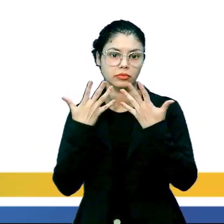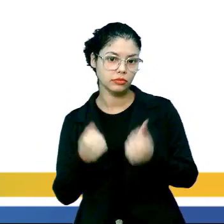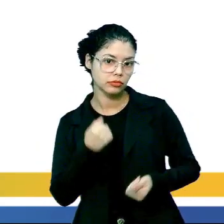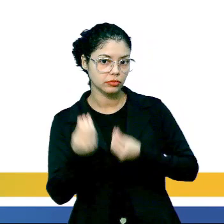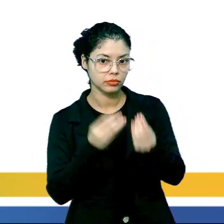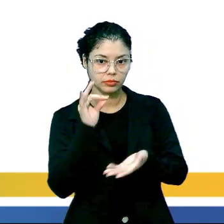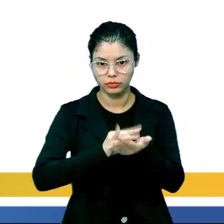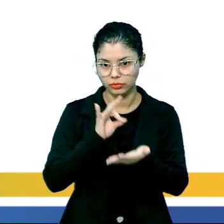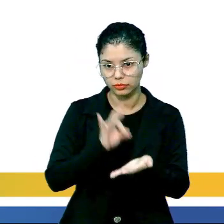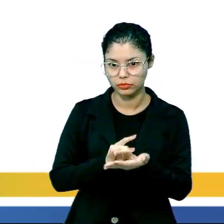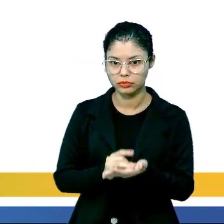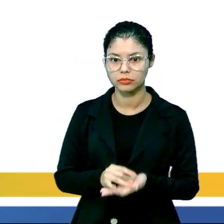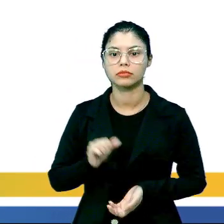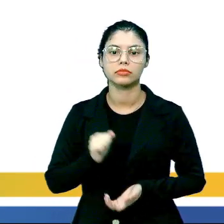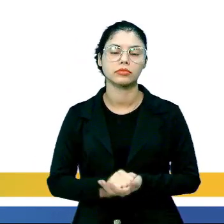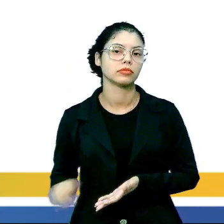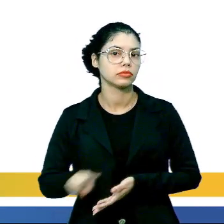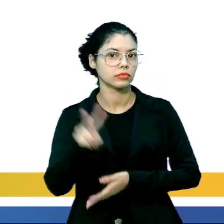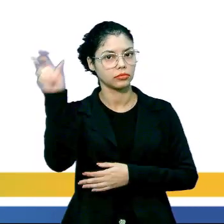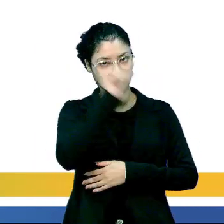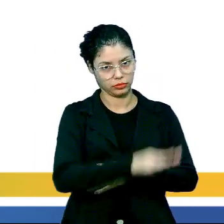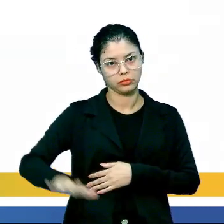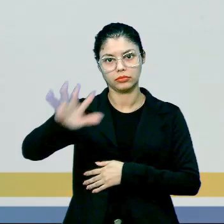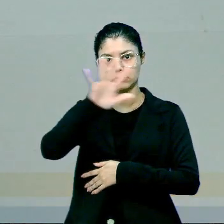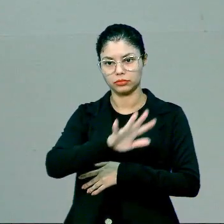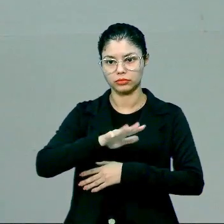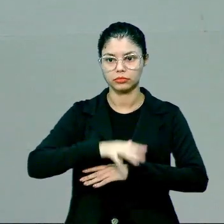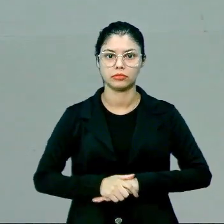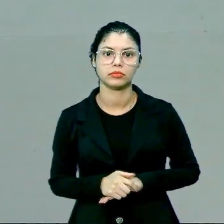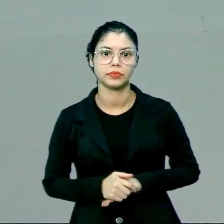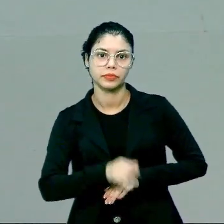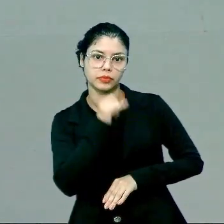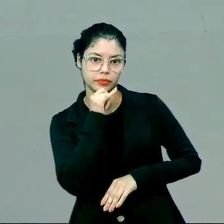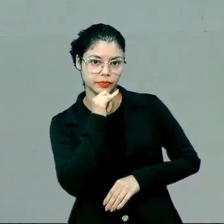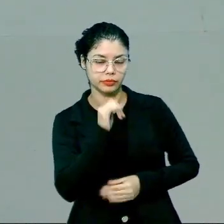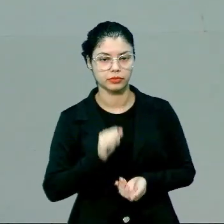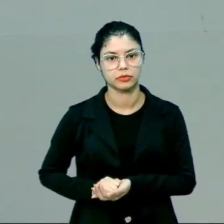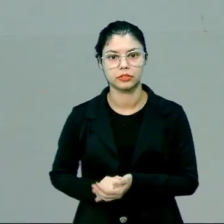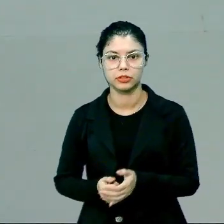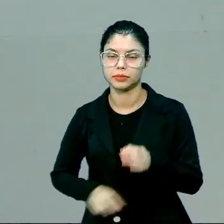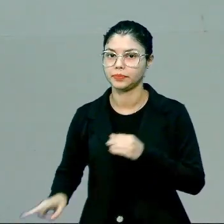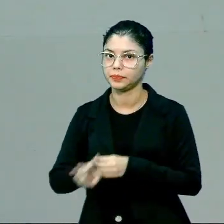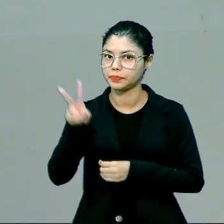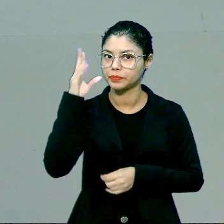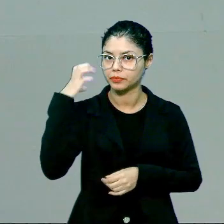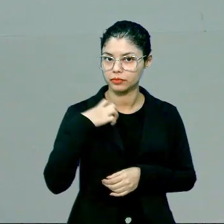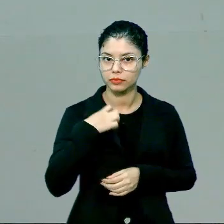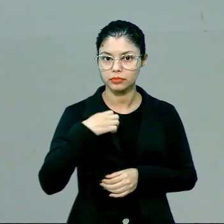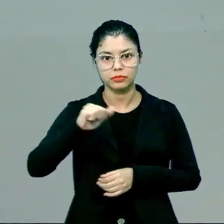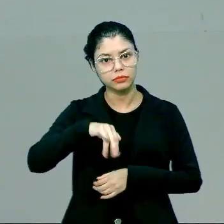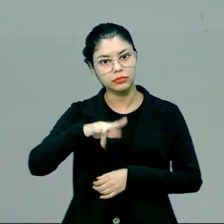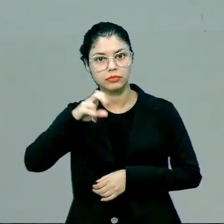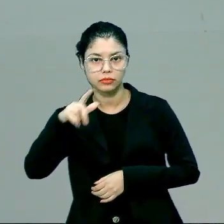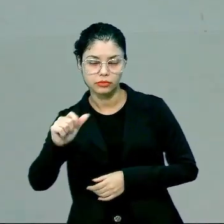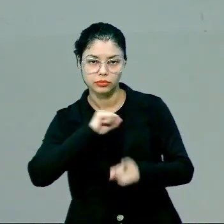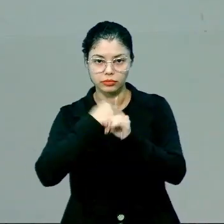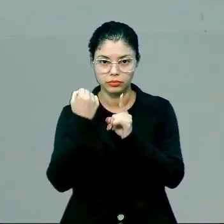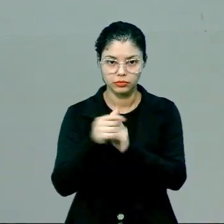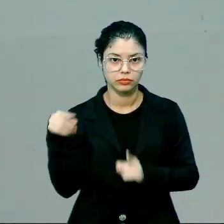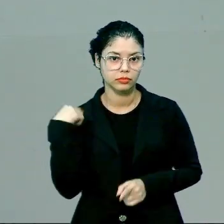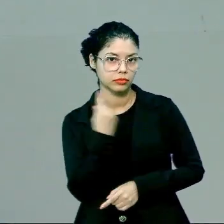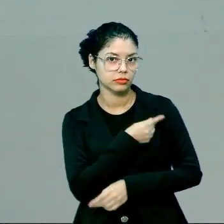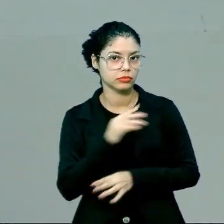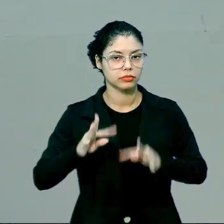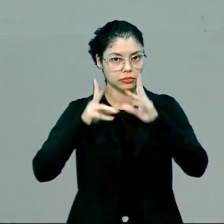como verdadeira e de validade universal. Por exemplo, nós criamos valores éticos e morais na nossa sociedade que